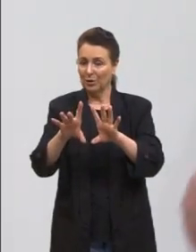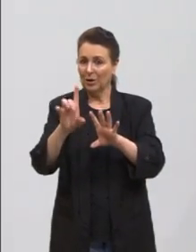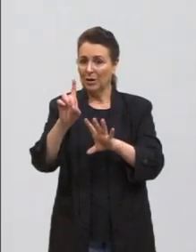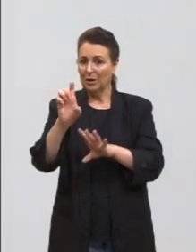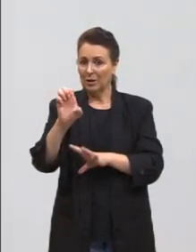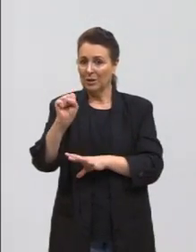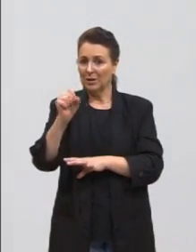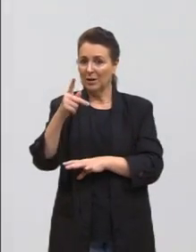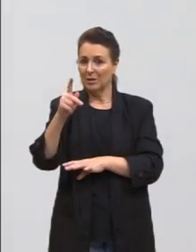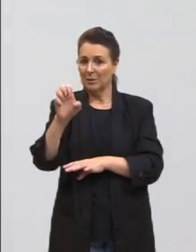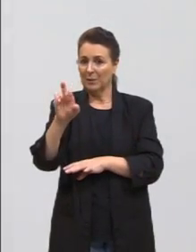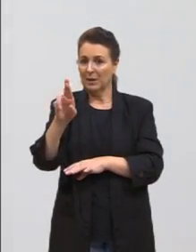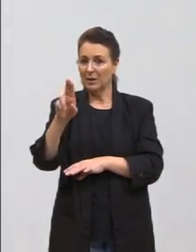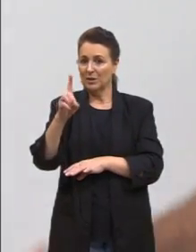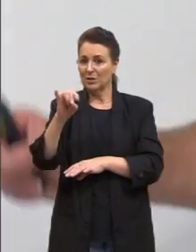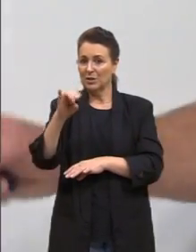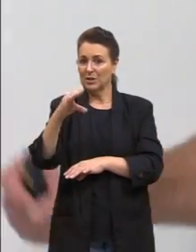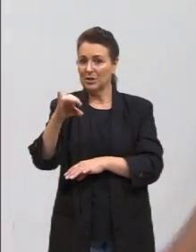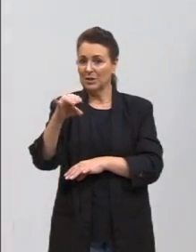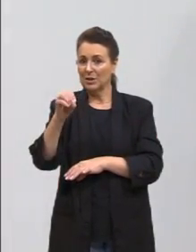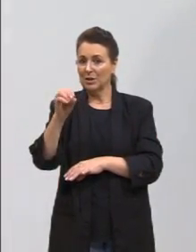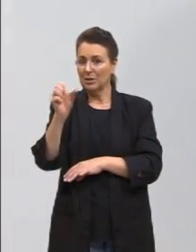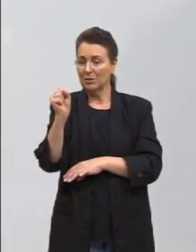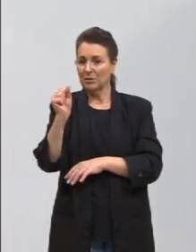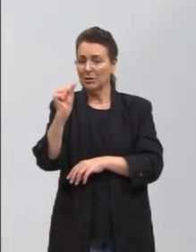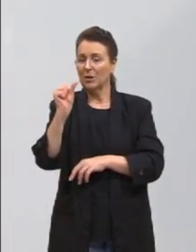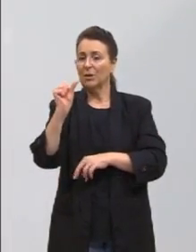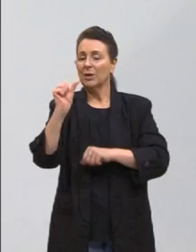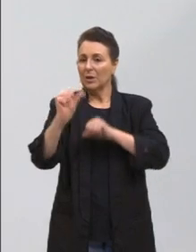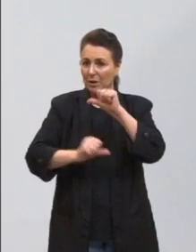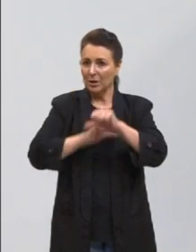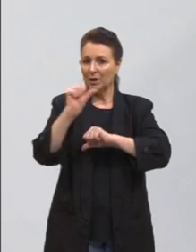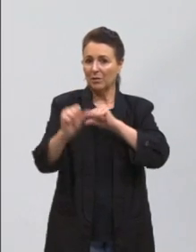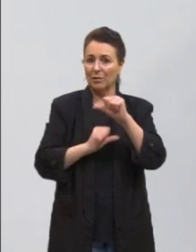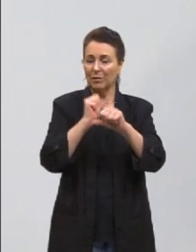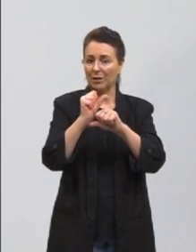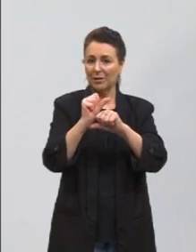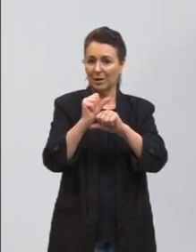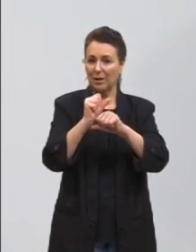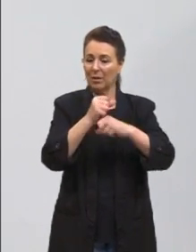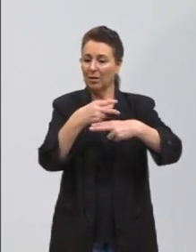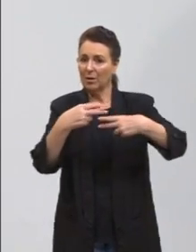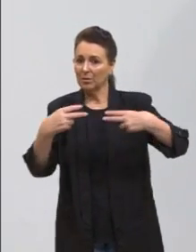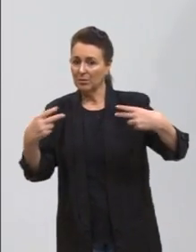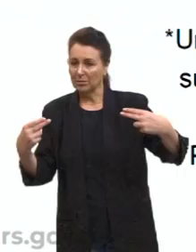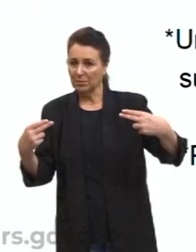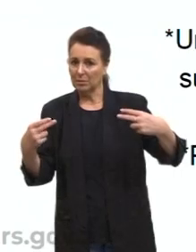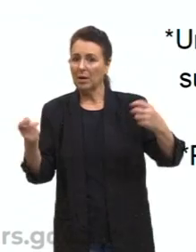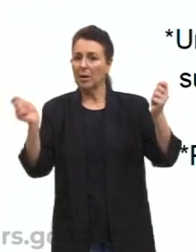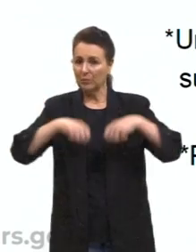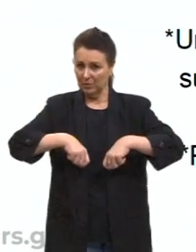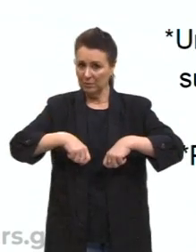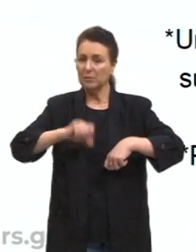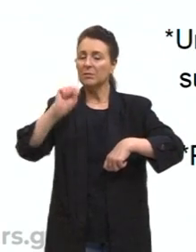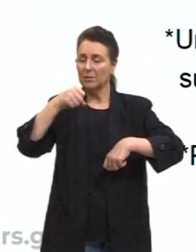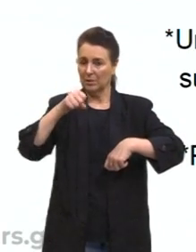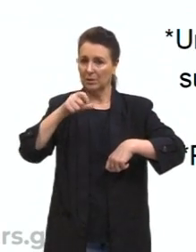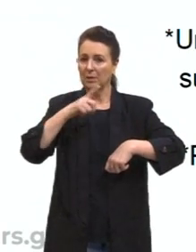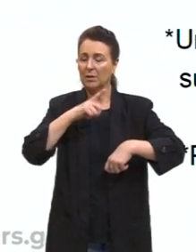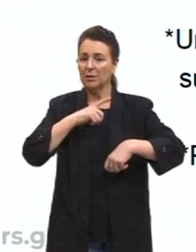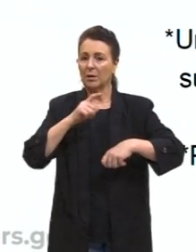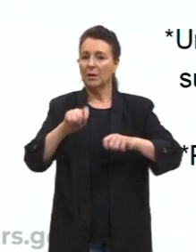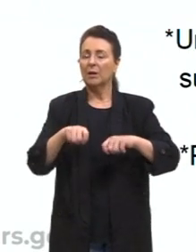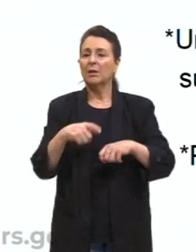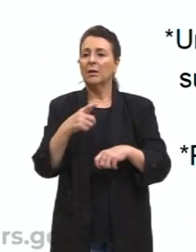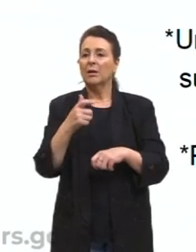exagerado, né? E reverter a devastação. Então, é possível, é possível. Existem possibilidades, não podemos